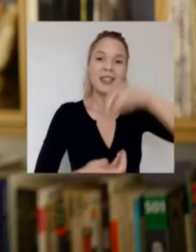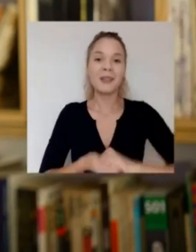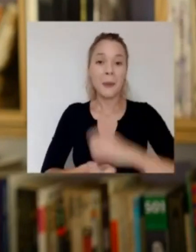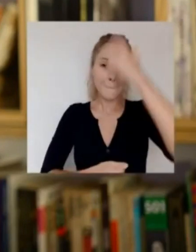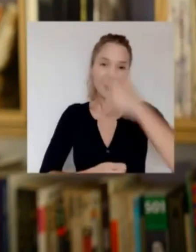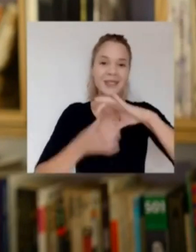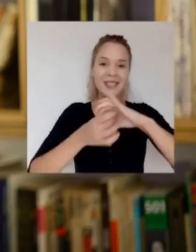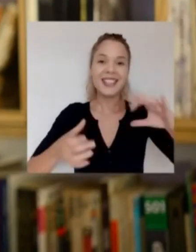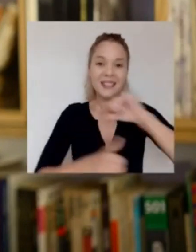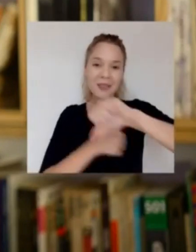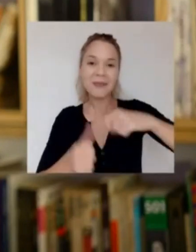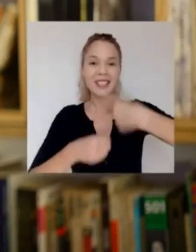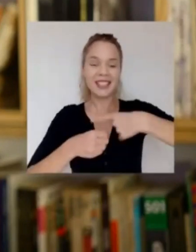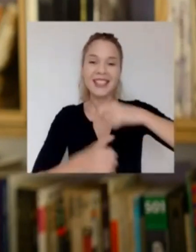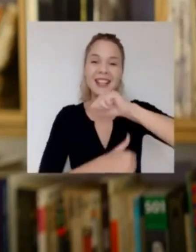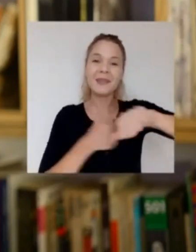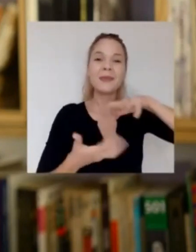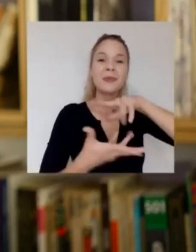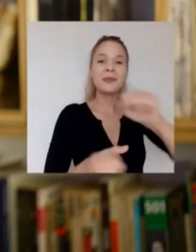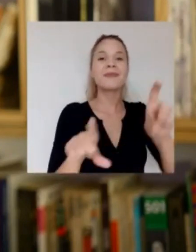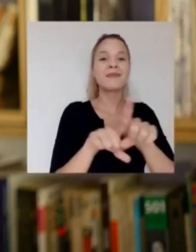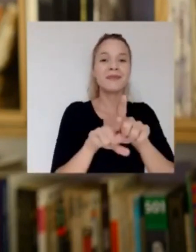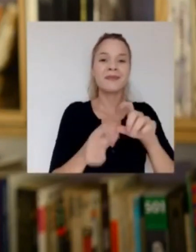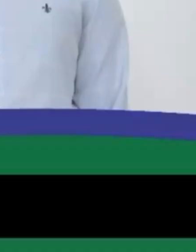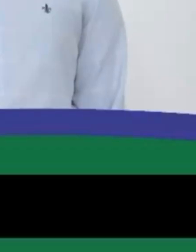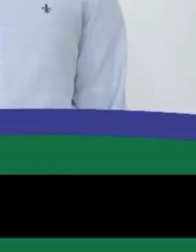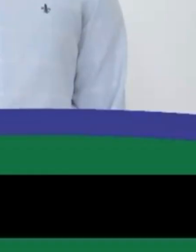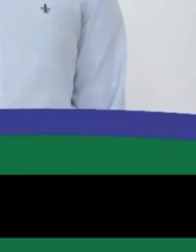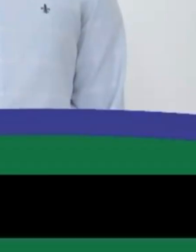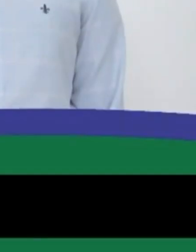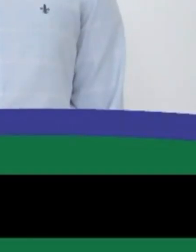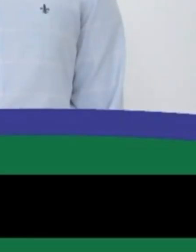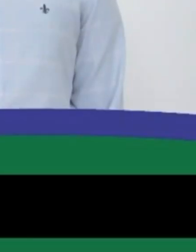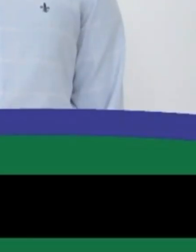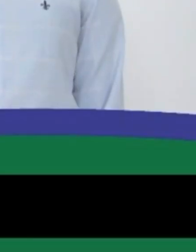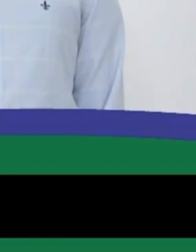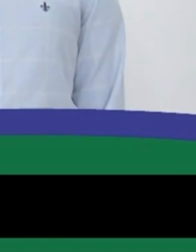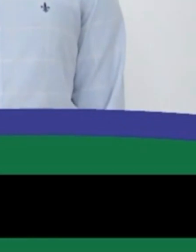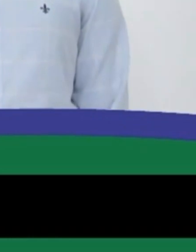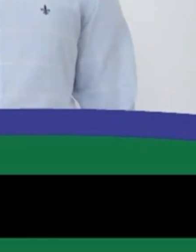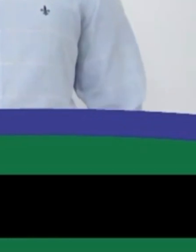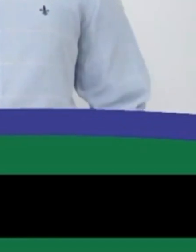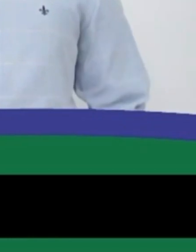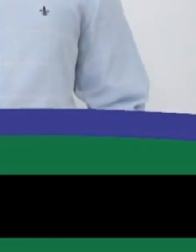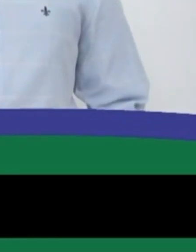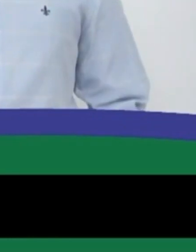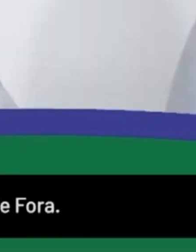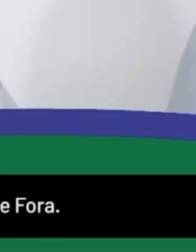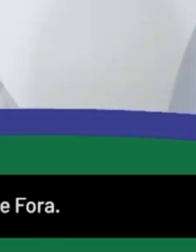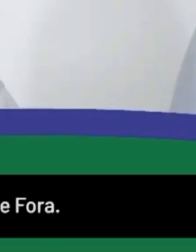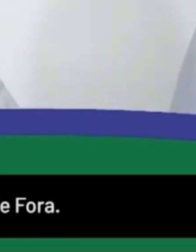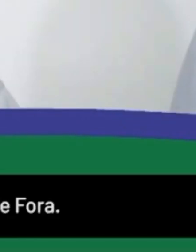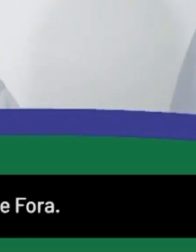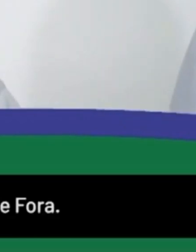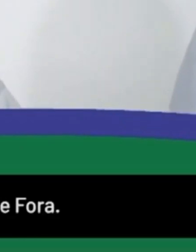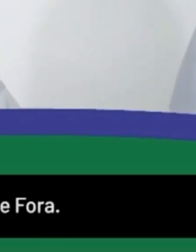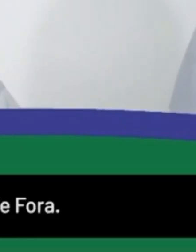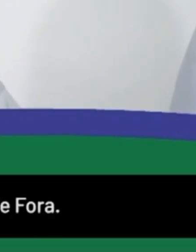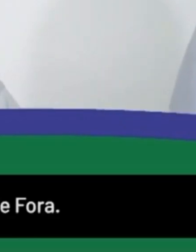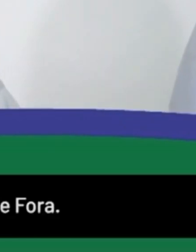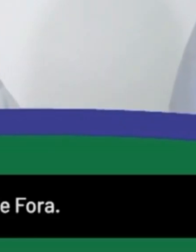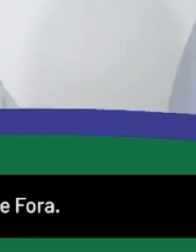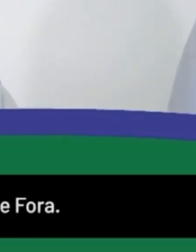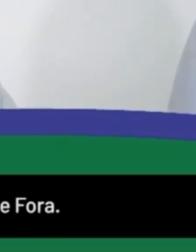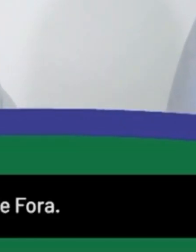espírito. Gente livre muda a cidade e muda o mundo. Sou o Fernando Heliotério. Sou o Wellington do Conselho. Juntos com toda a